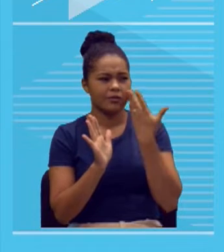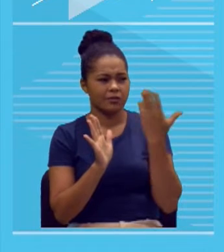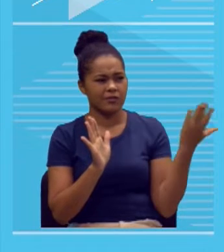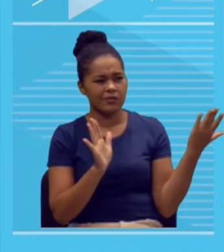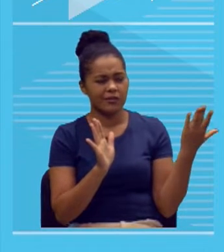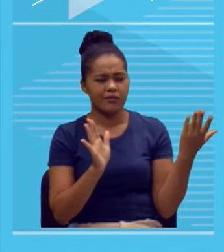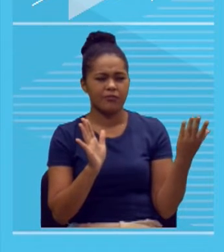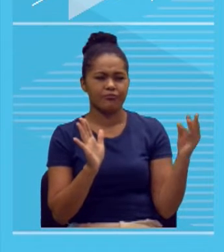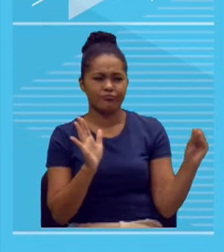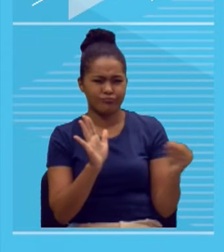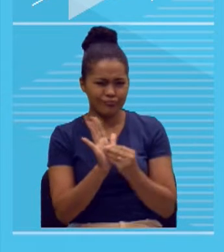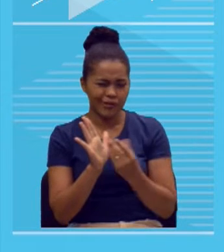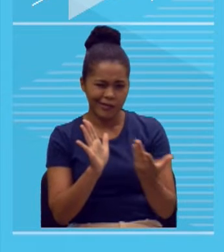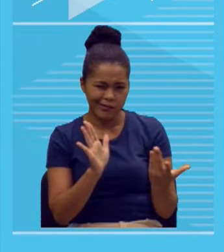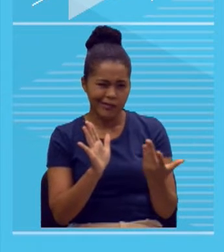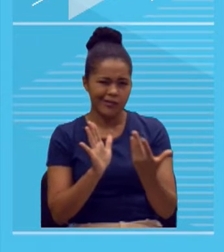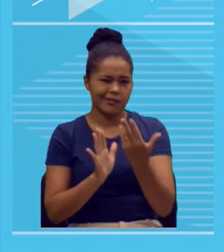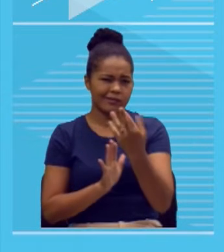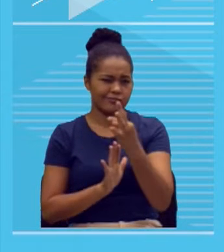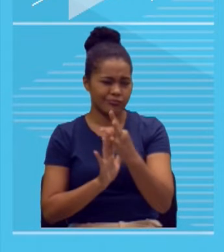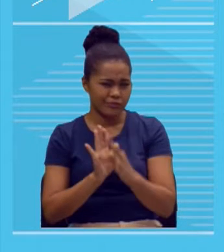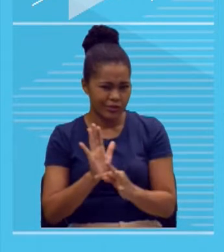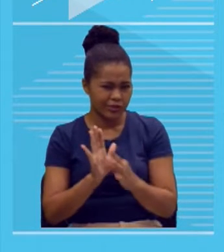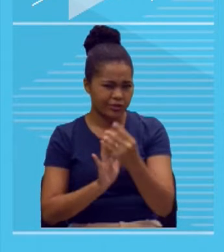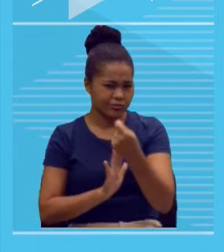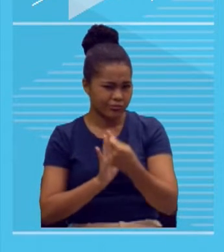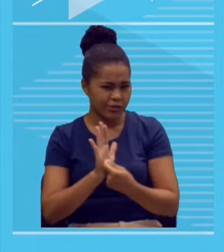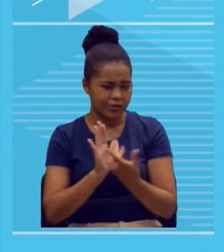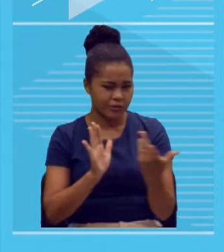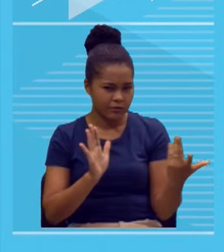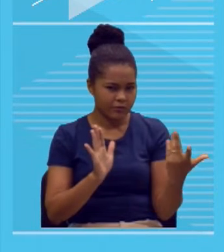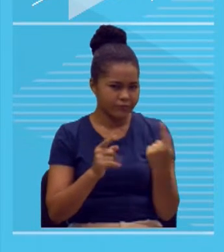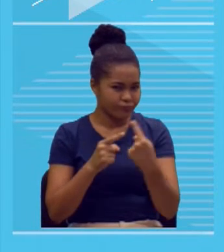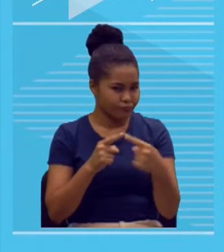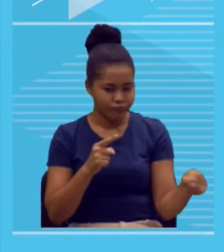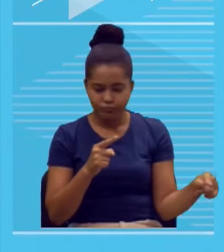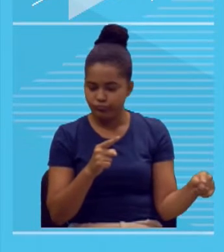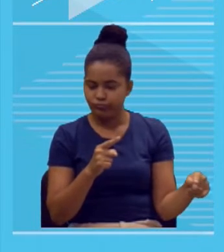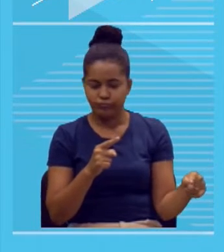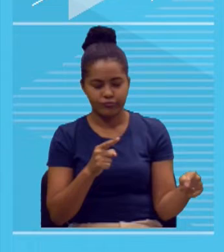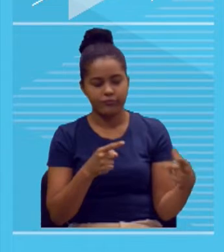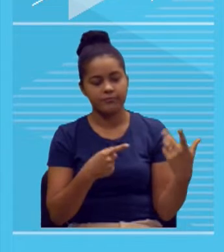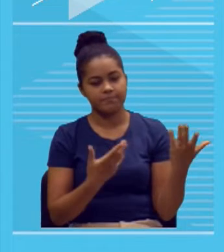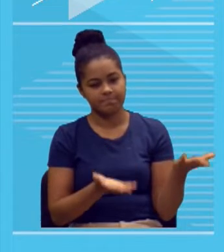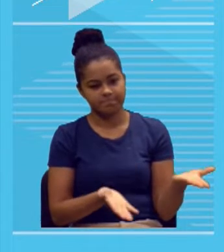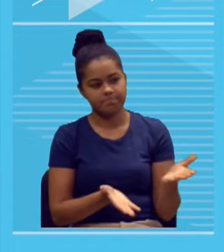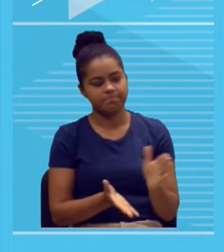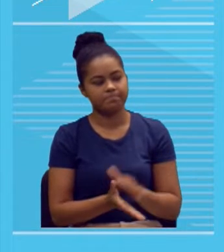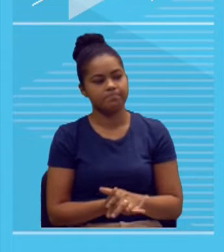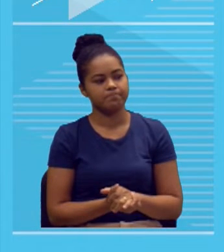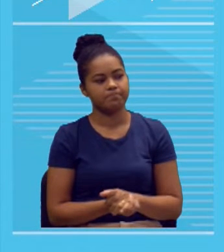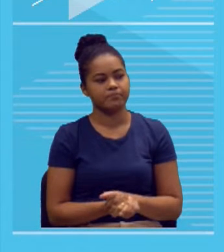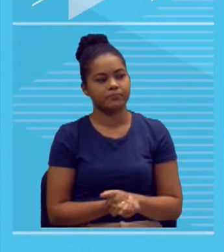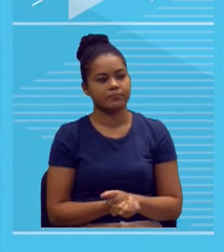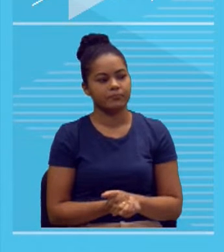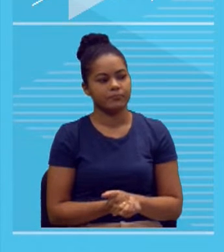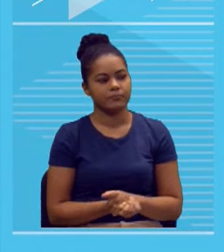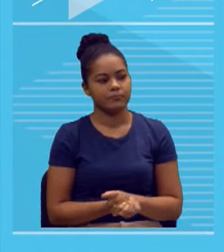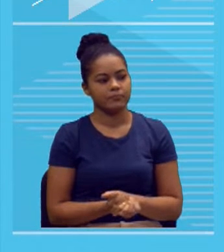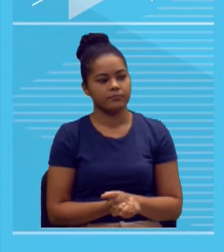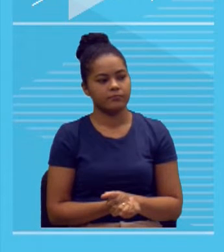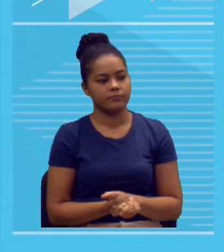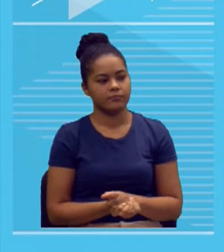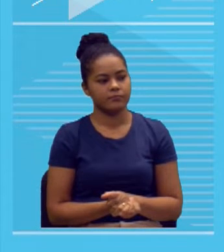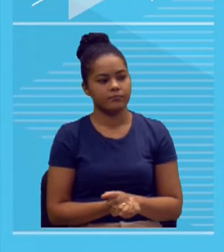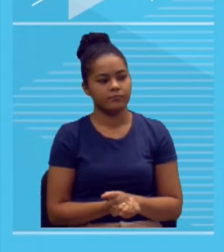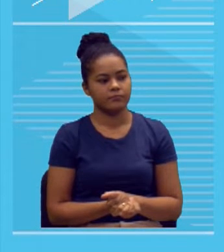Nada. Anulação proposital, ou seja, ele está vendo que o candidato pagou a inscrição só para testar,